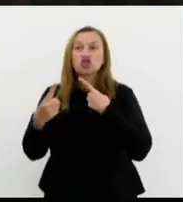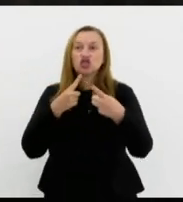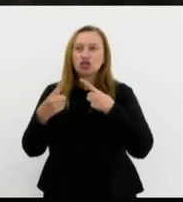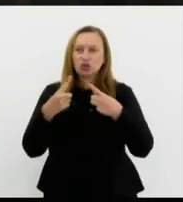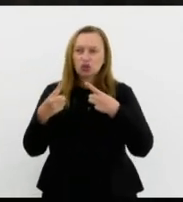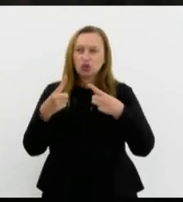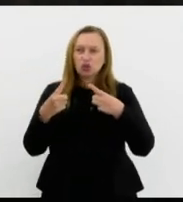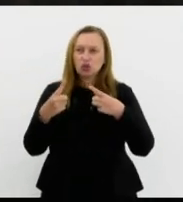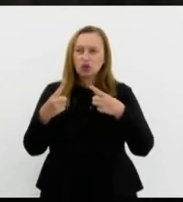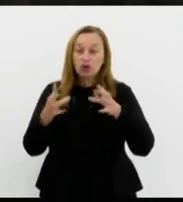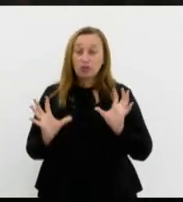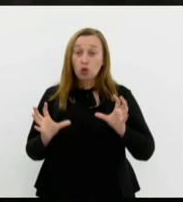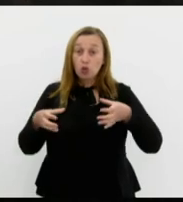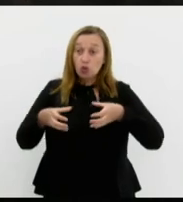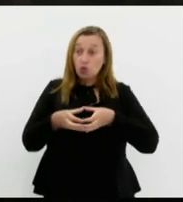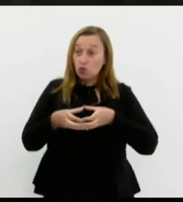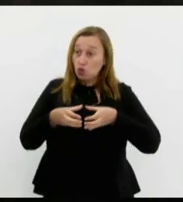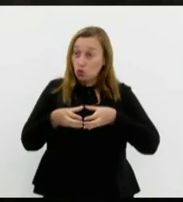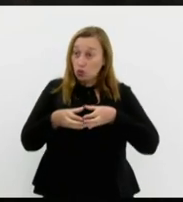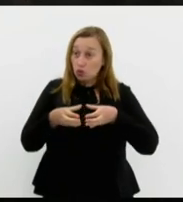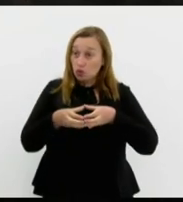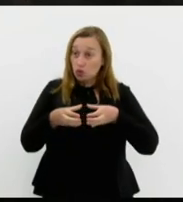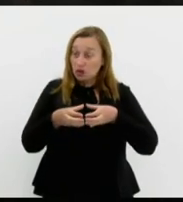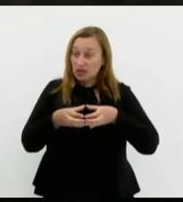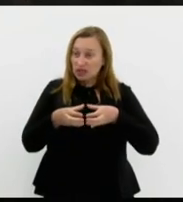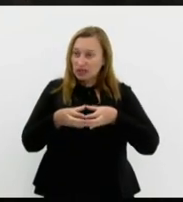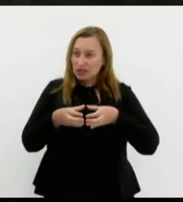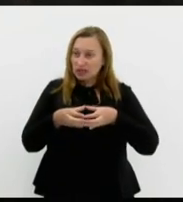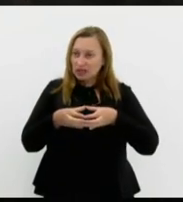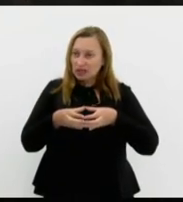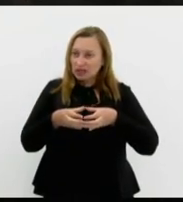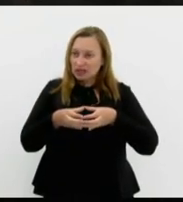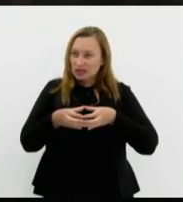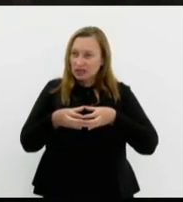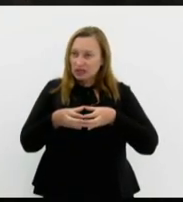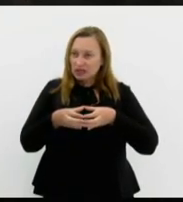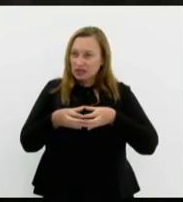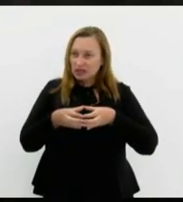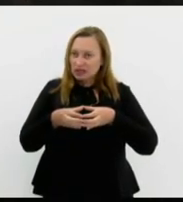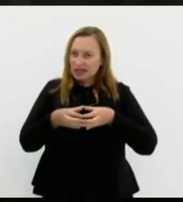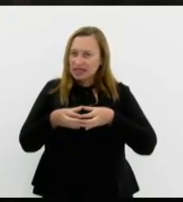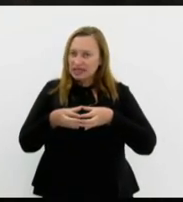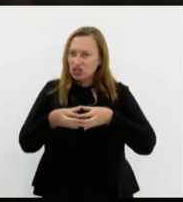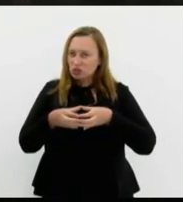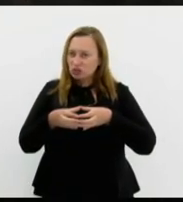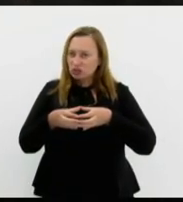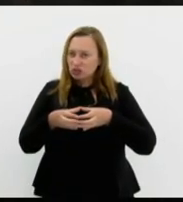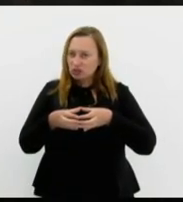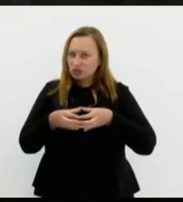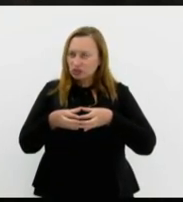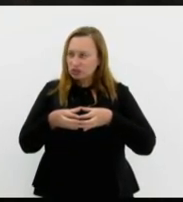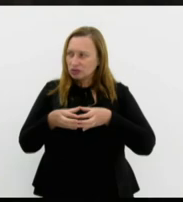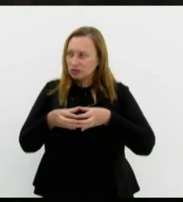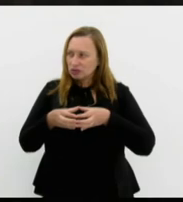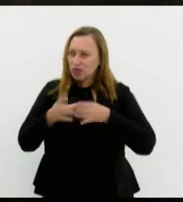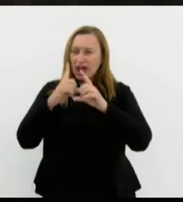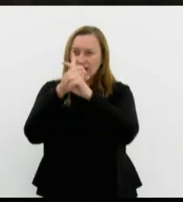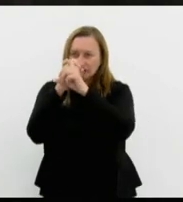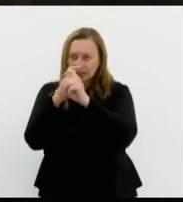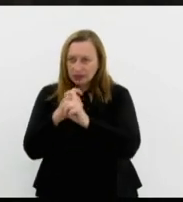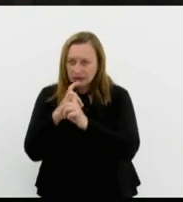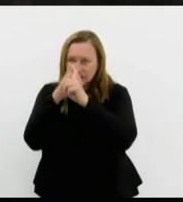comando maior do nazismo o que fazer com os judeus desde que fossem